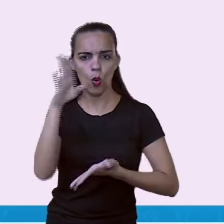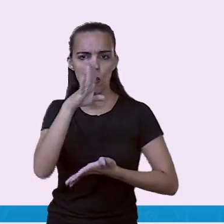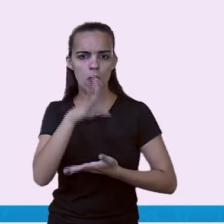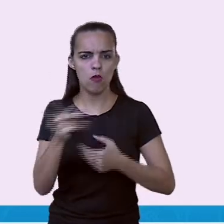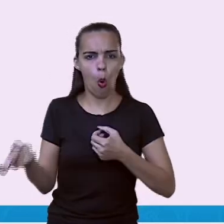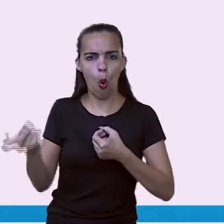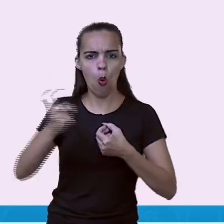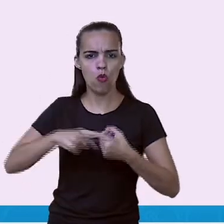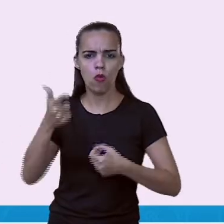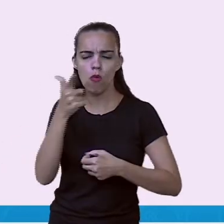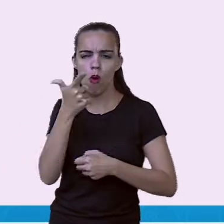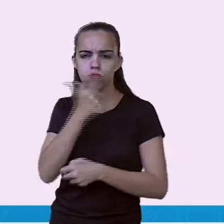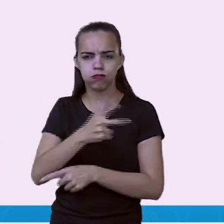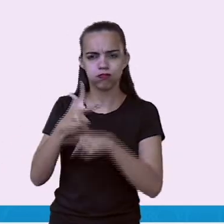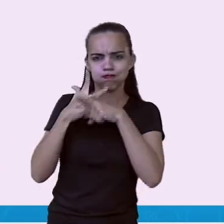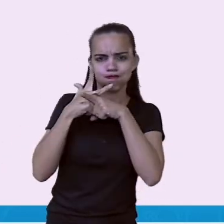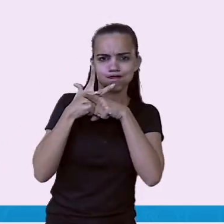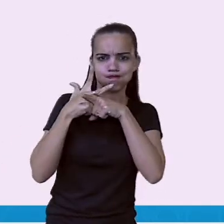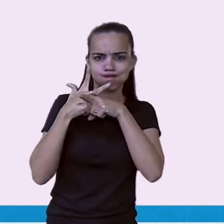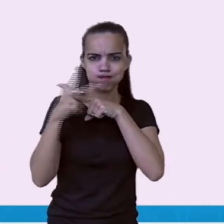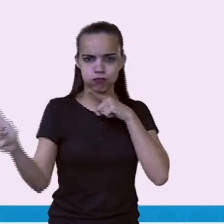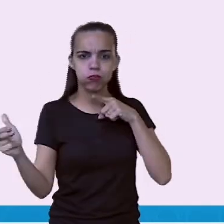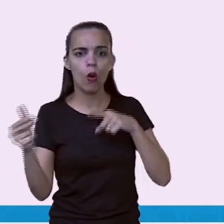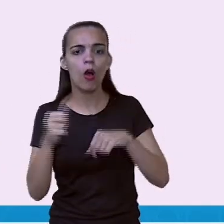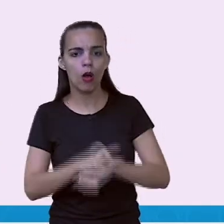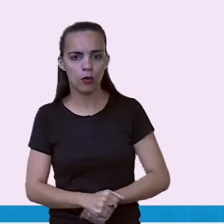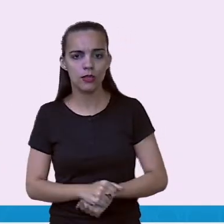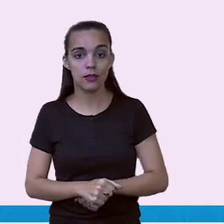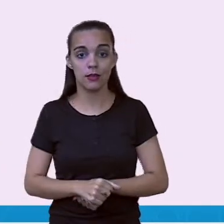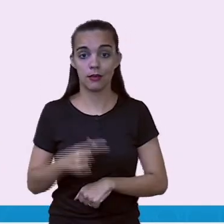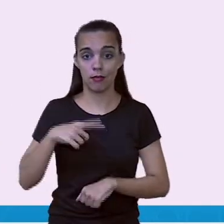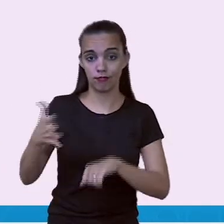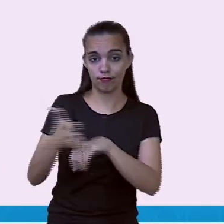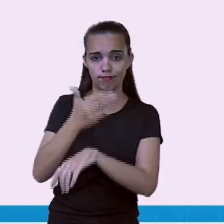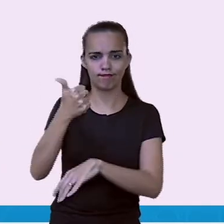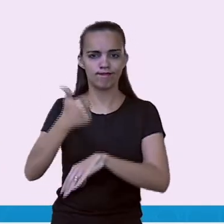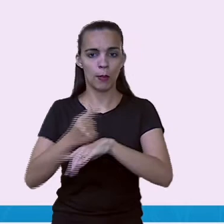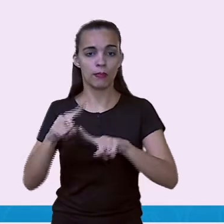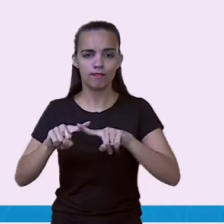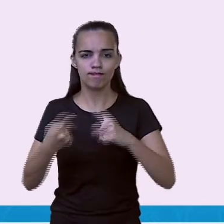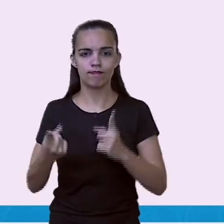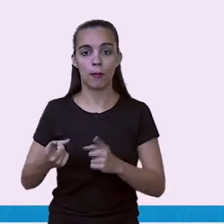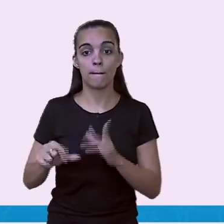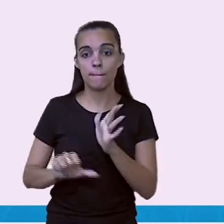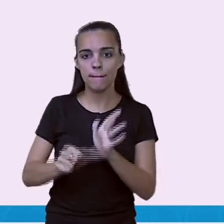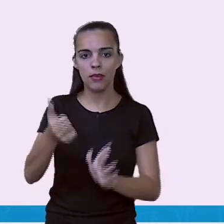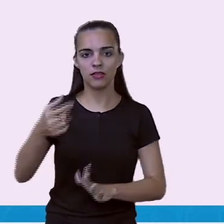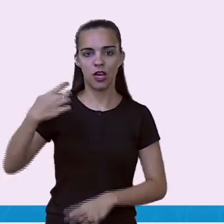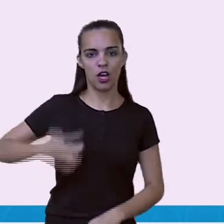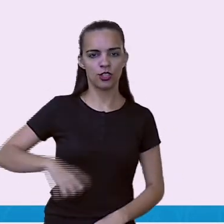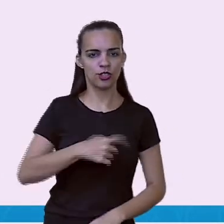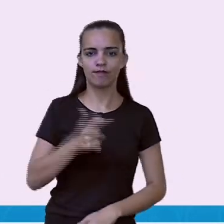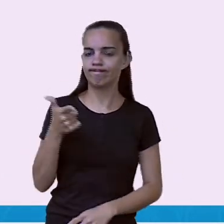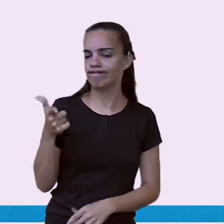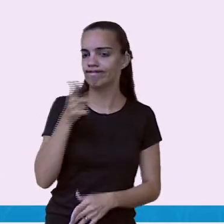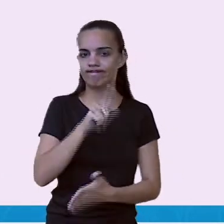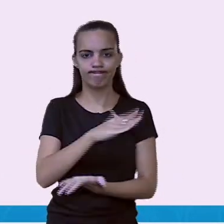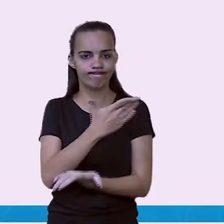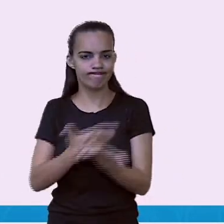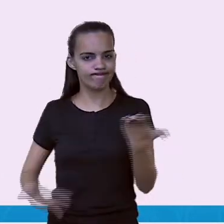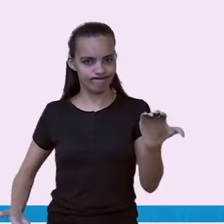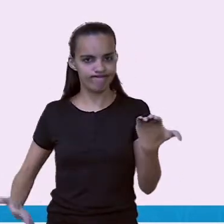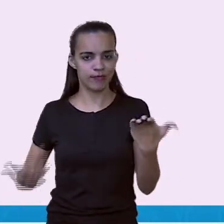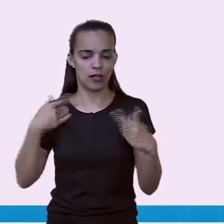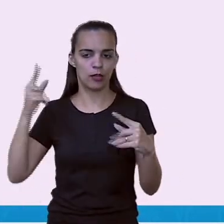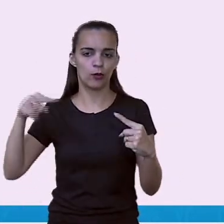a Copa. Mais uma vez, a Argentina não conseguiu cumprir seu objetivo. O Brasil venceu